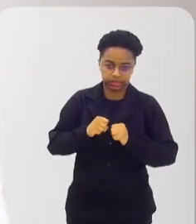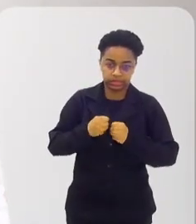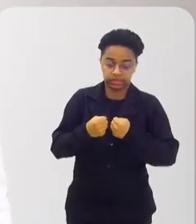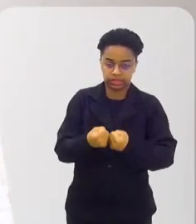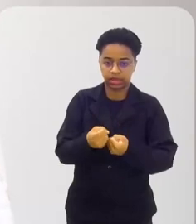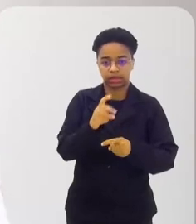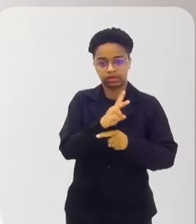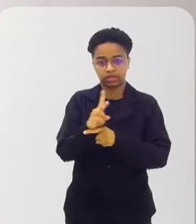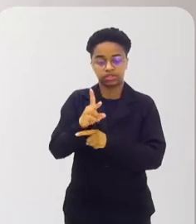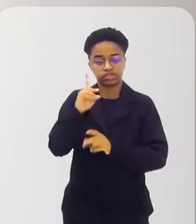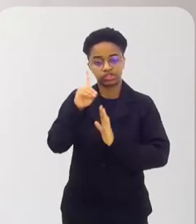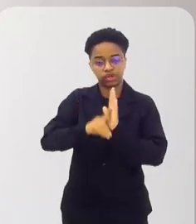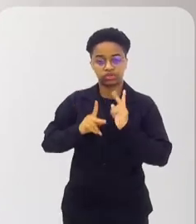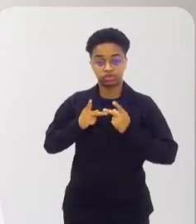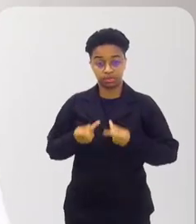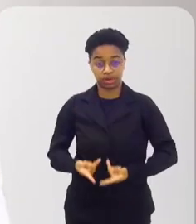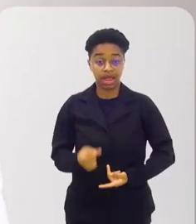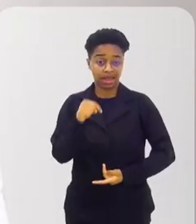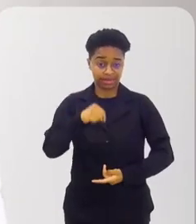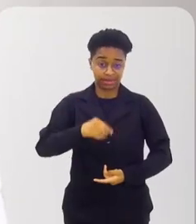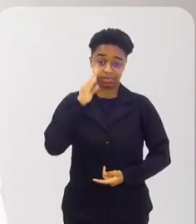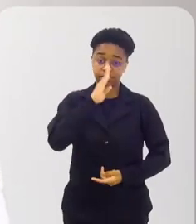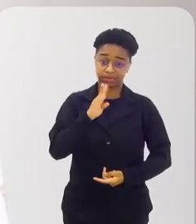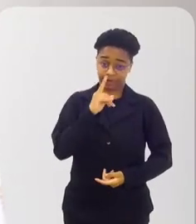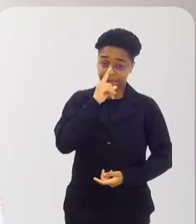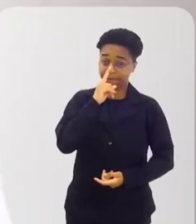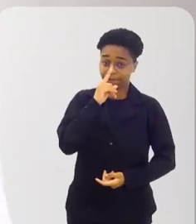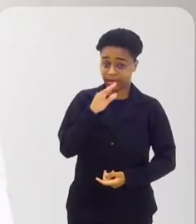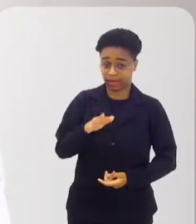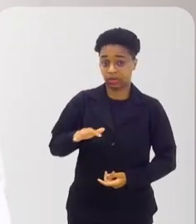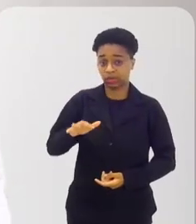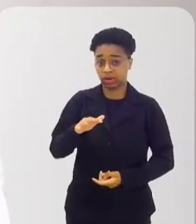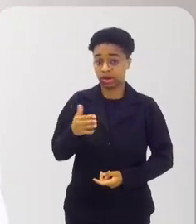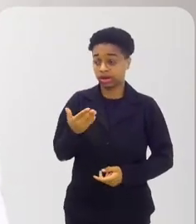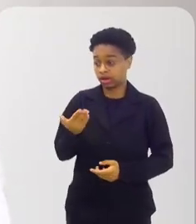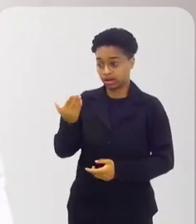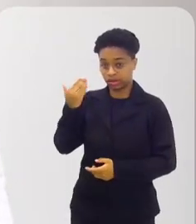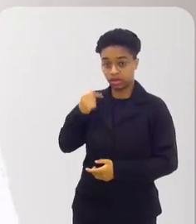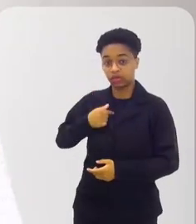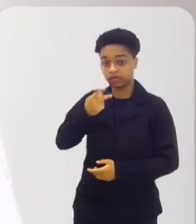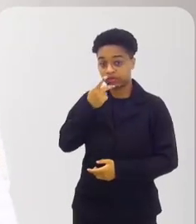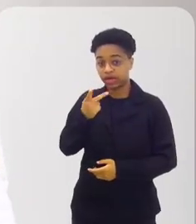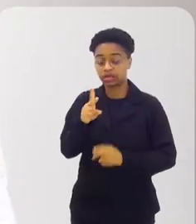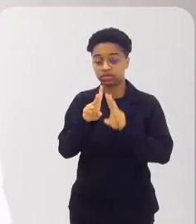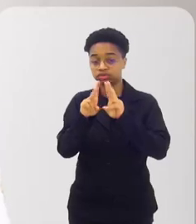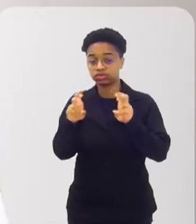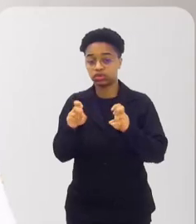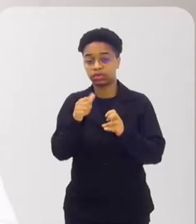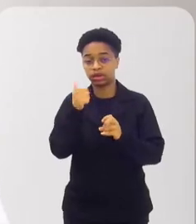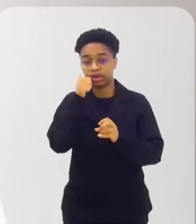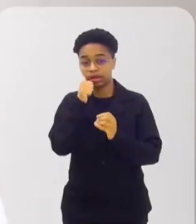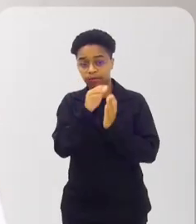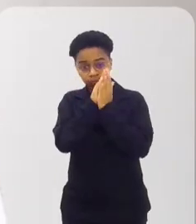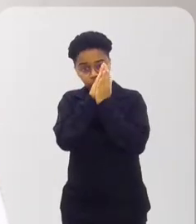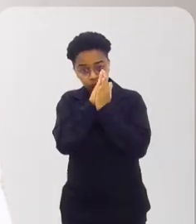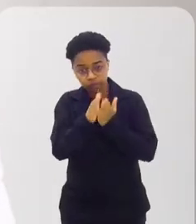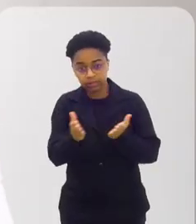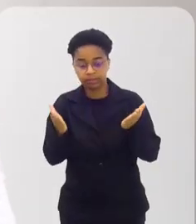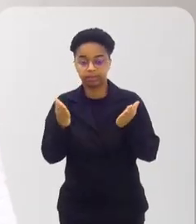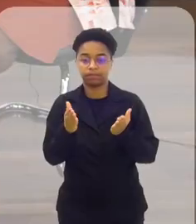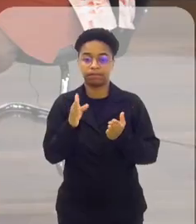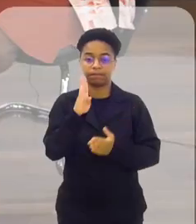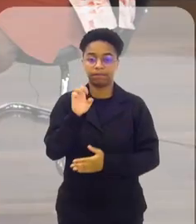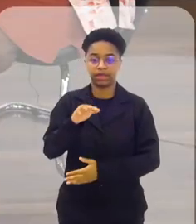muito arriscada nesse sentido. Eu falava no bloco anterior da mãe Bernadette, falei também